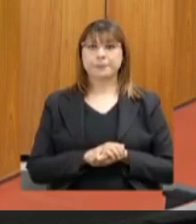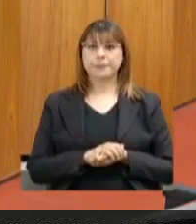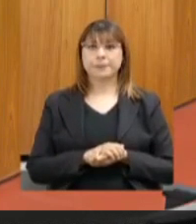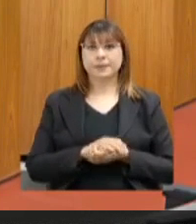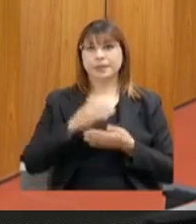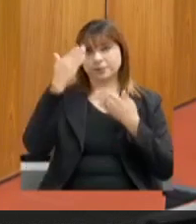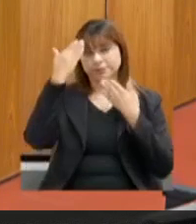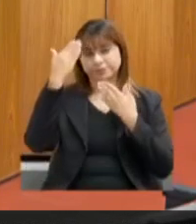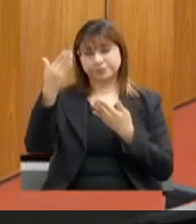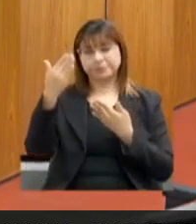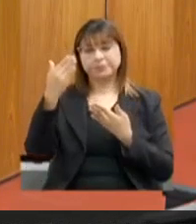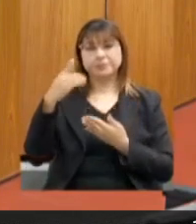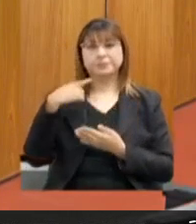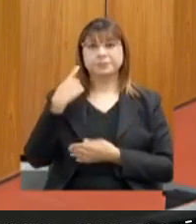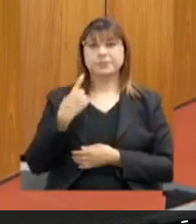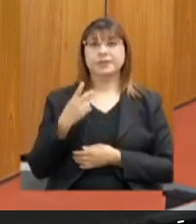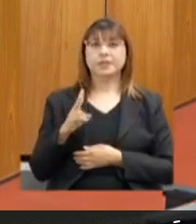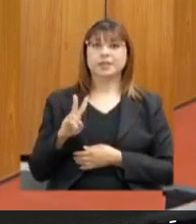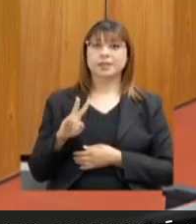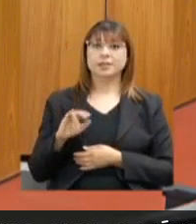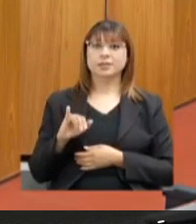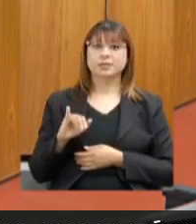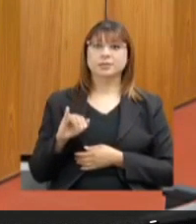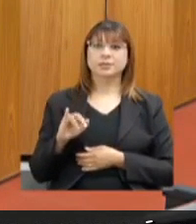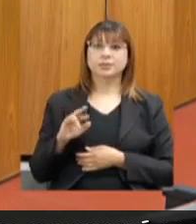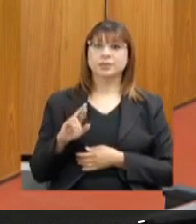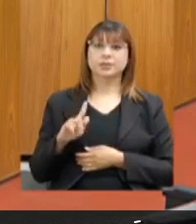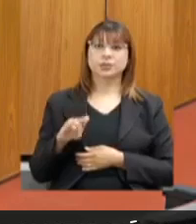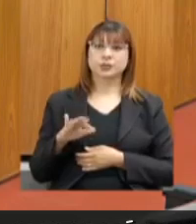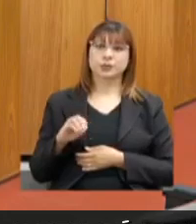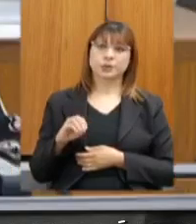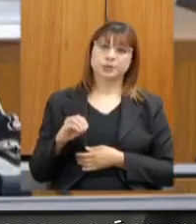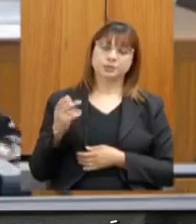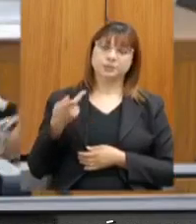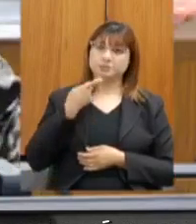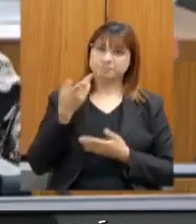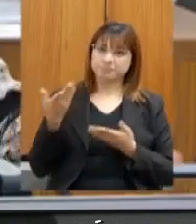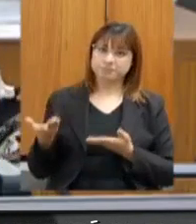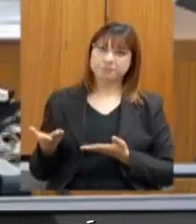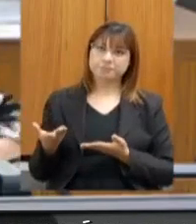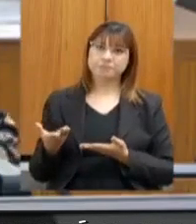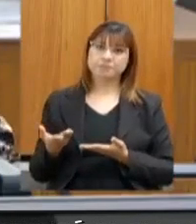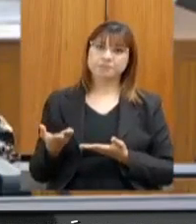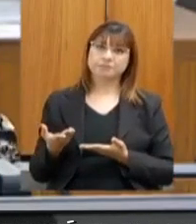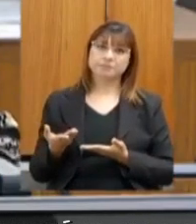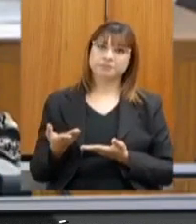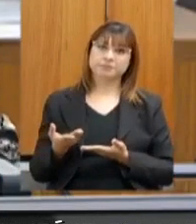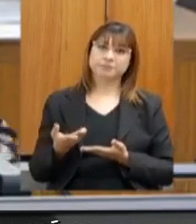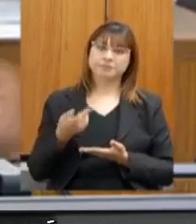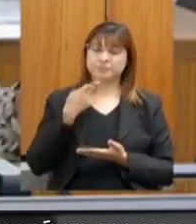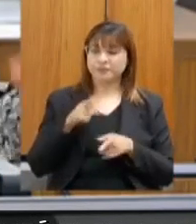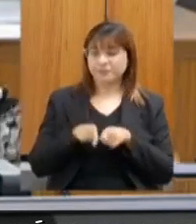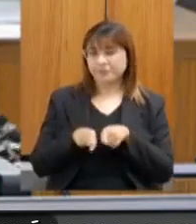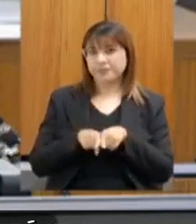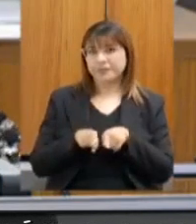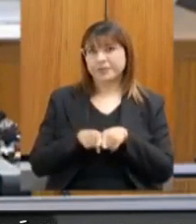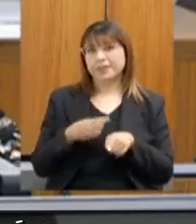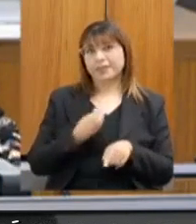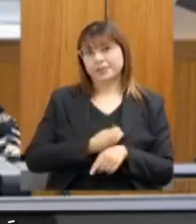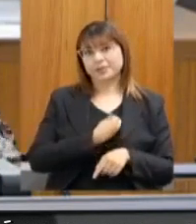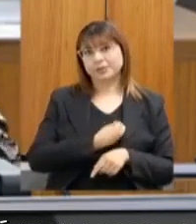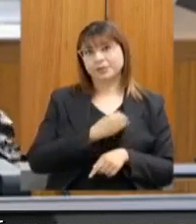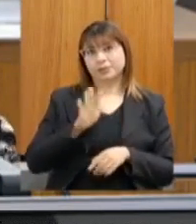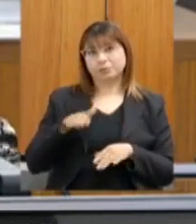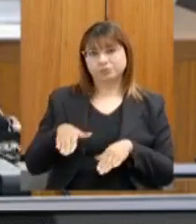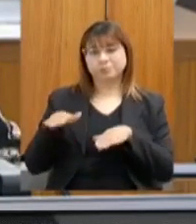obrigado, deputado Virgílio, pelas suas palavras, mencionar, como o senhor disse, do convívio